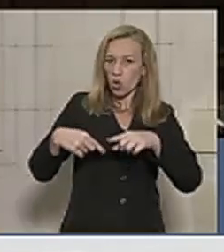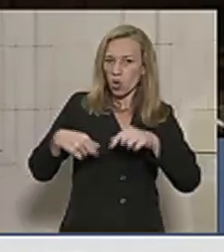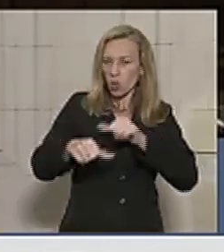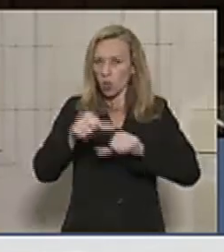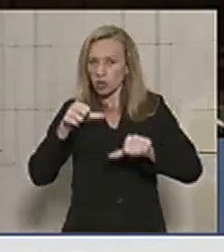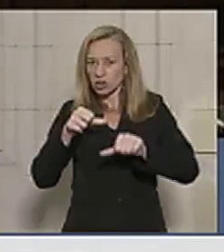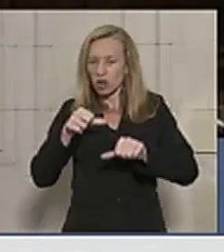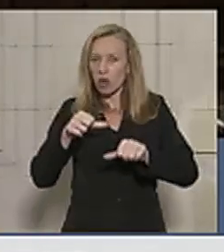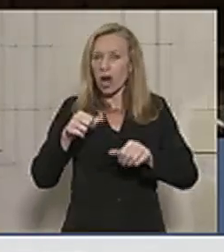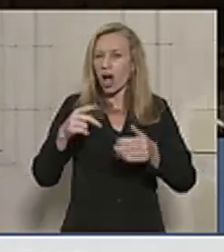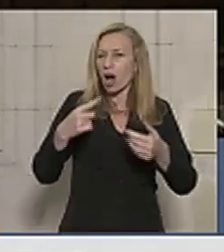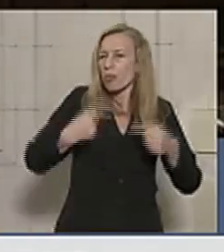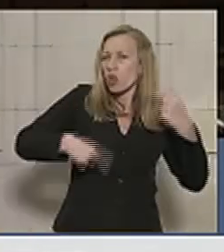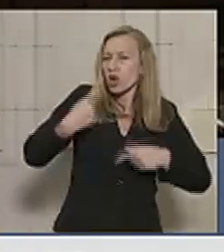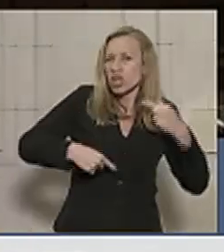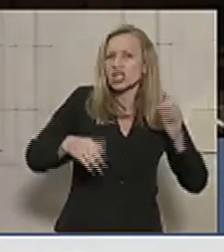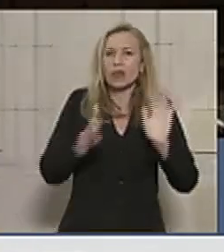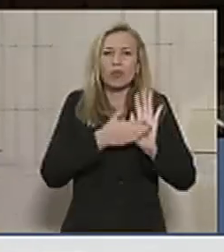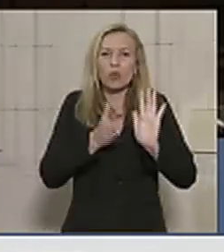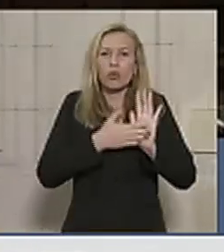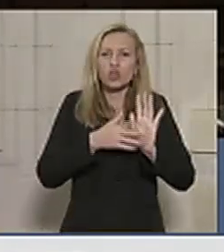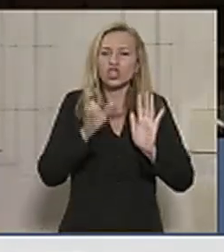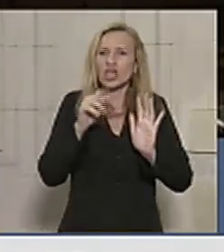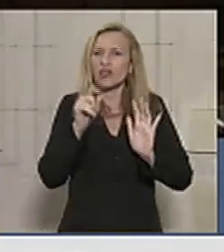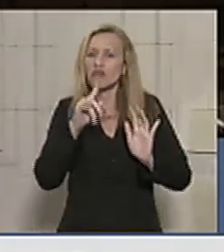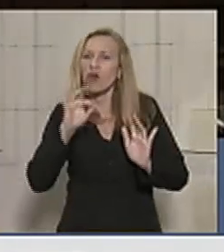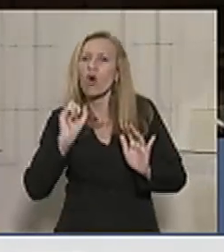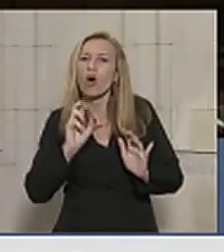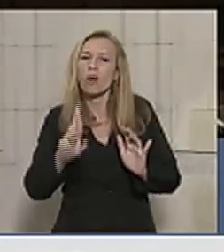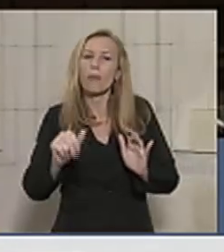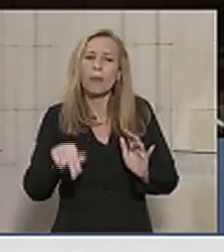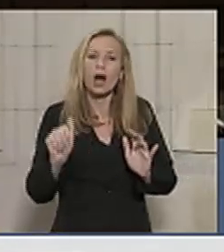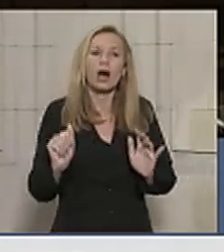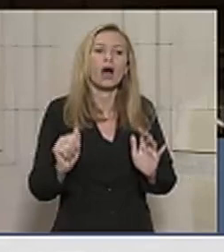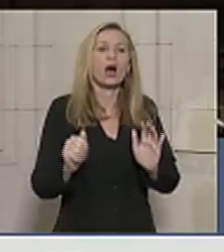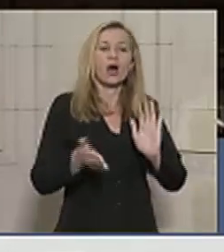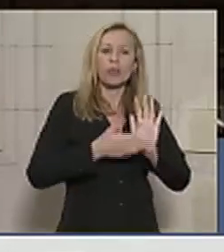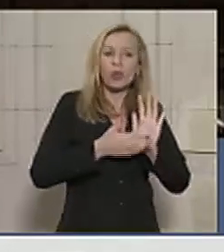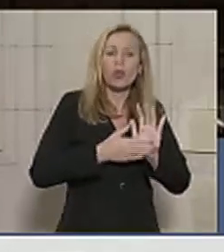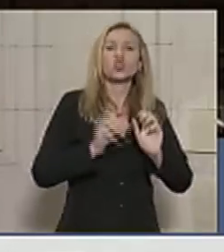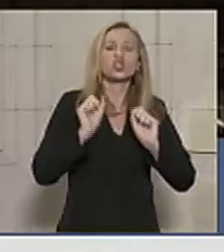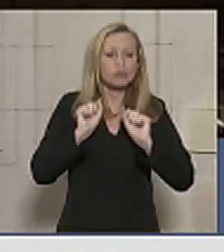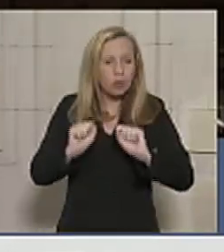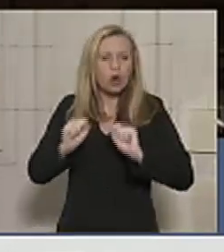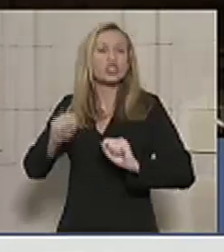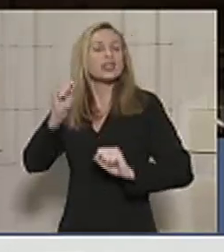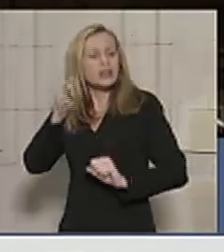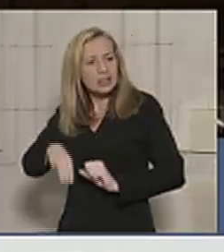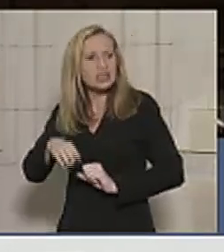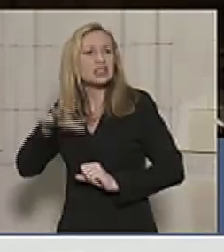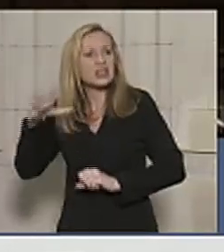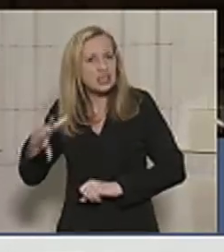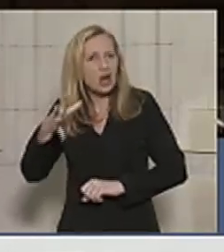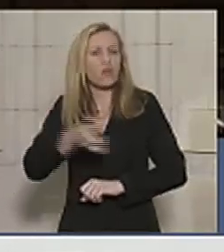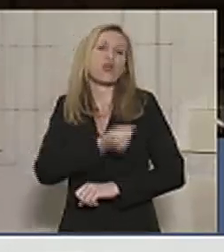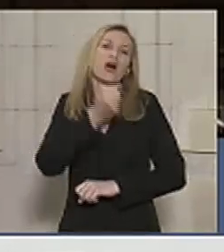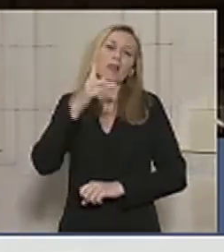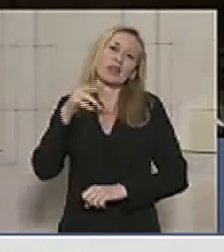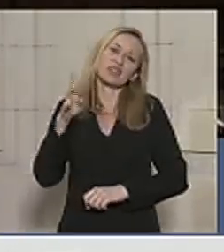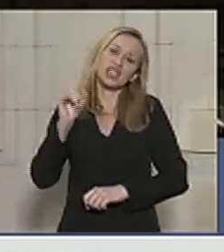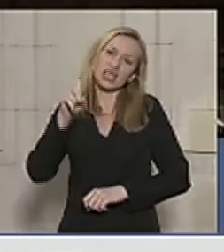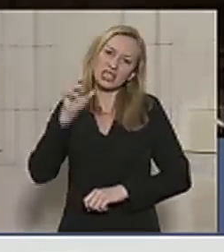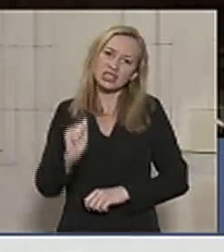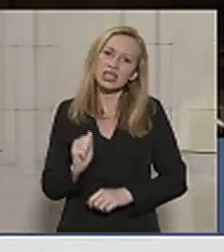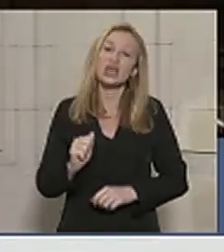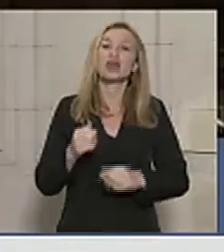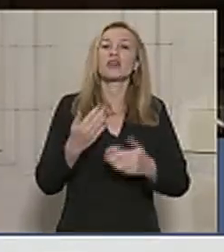a uma proposta de reforma, a uma proposta que pode, sim, salvar a Previdência. Então fica